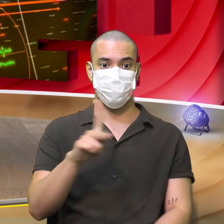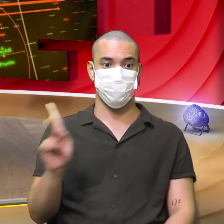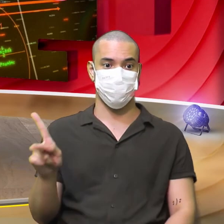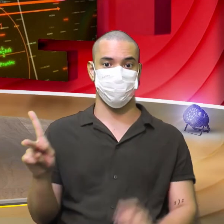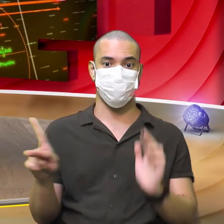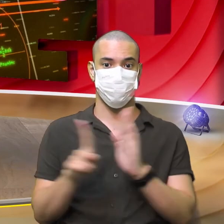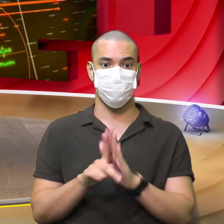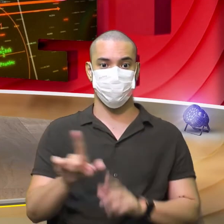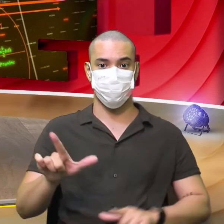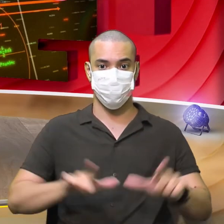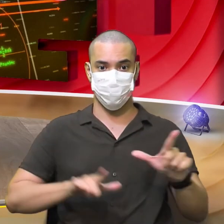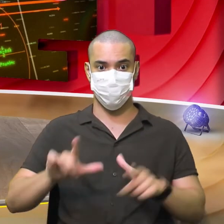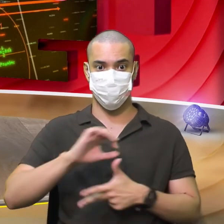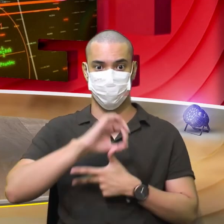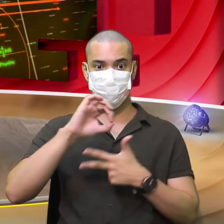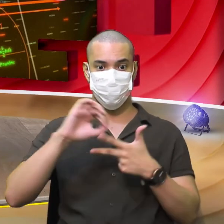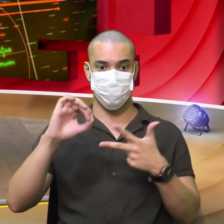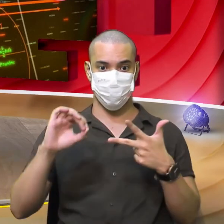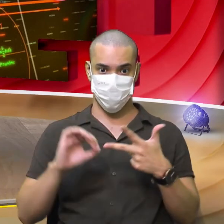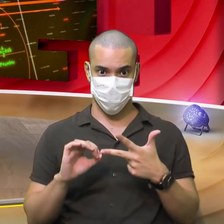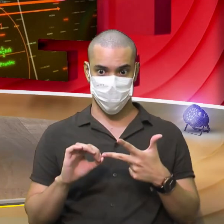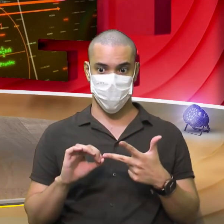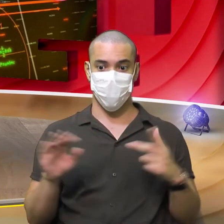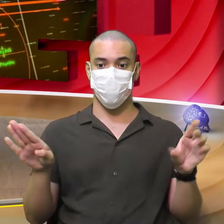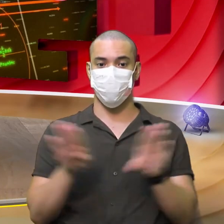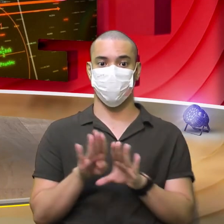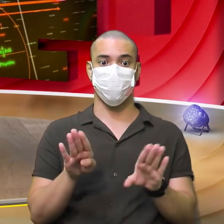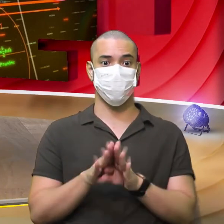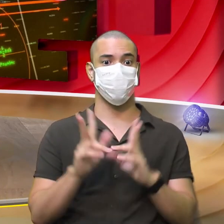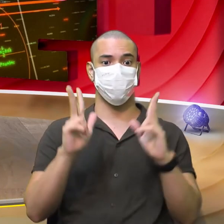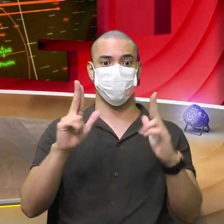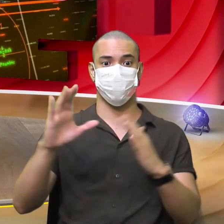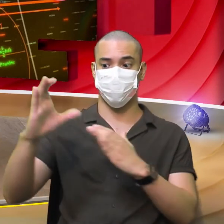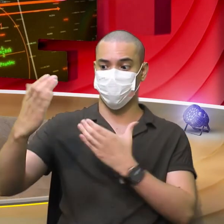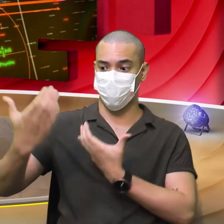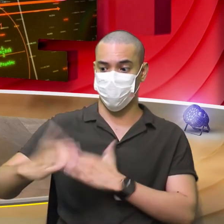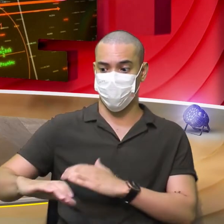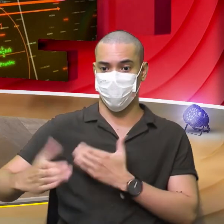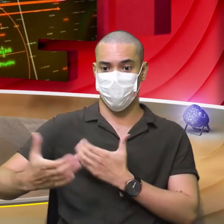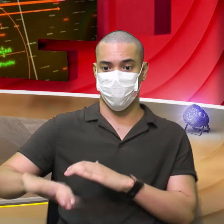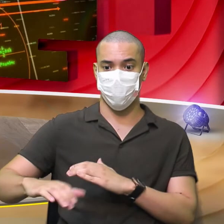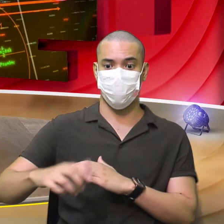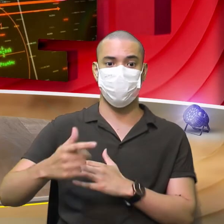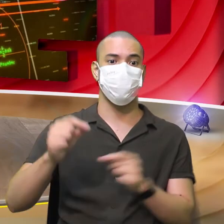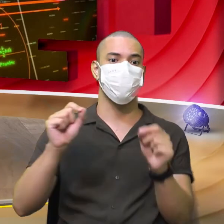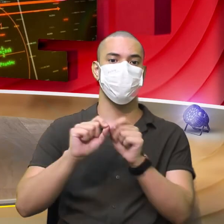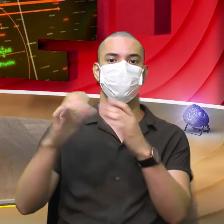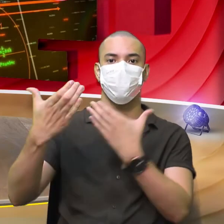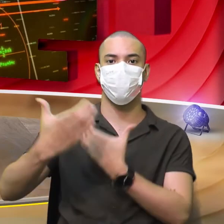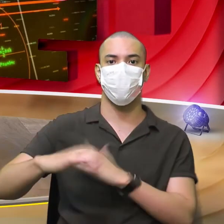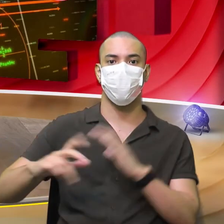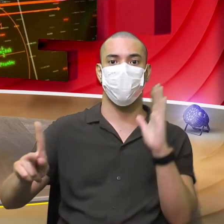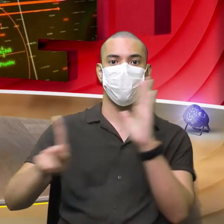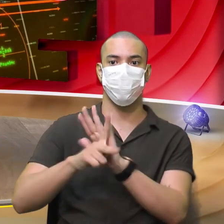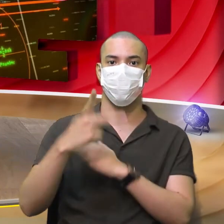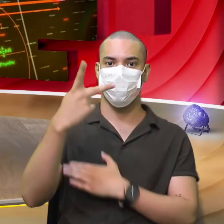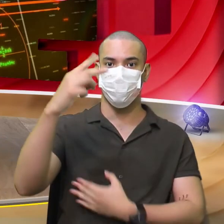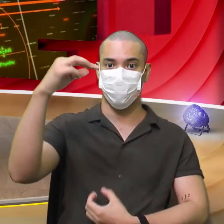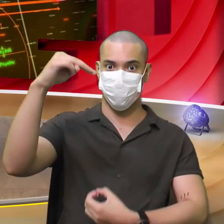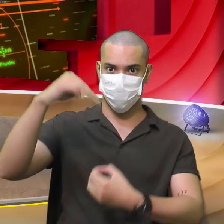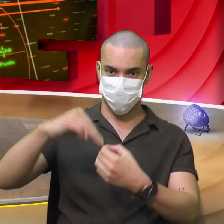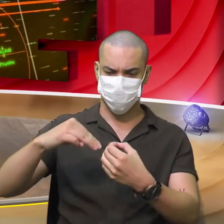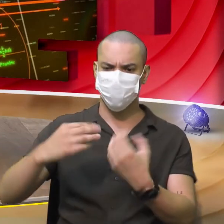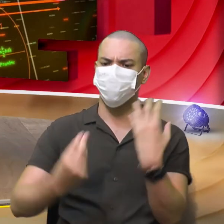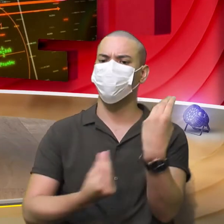Que estão trabalhando Para a prova E assim também Em concursos Professor Maurício Você quer fazer O concurso Do seu município Vê como que